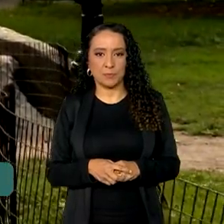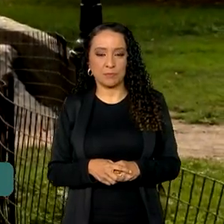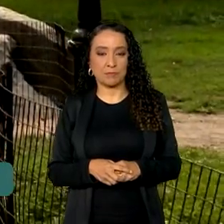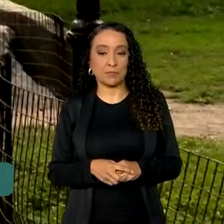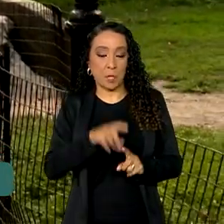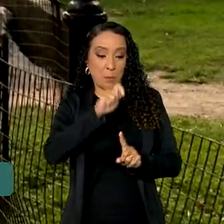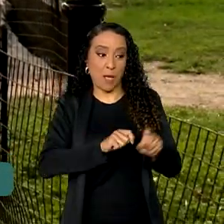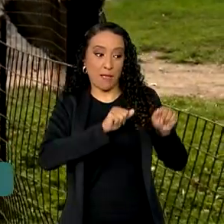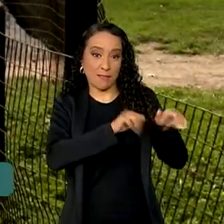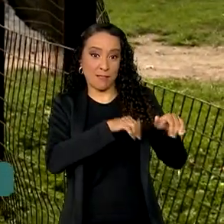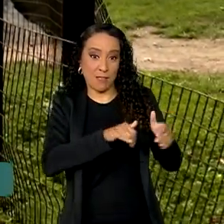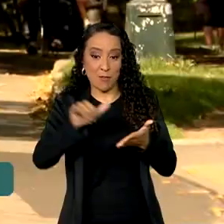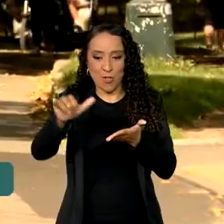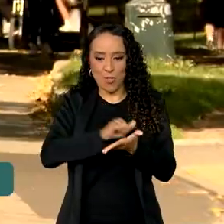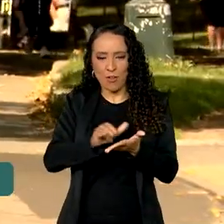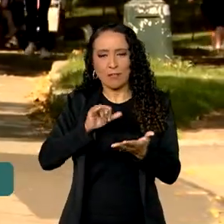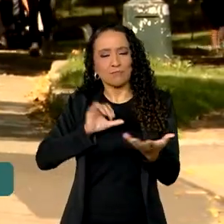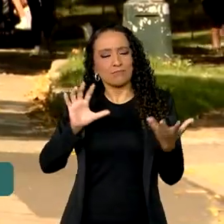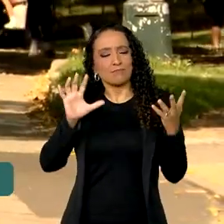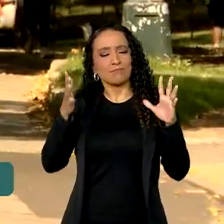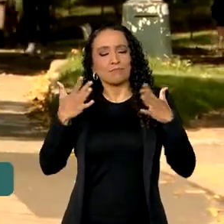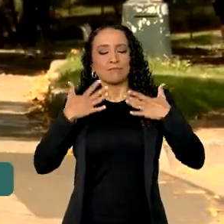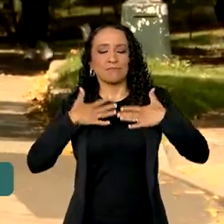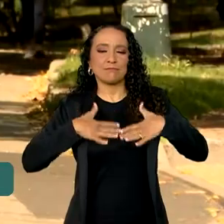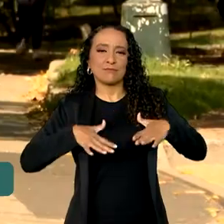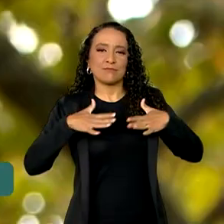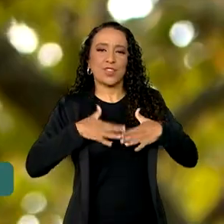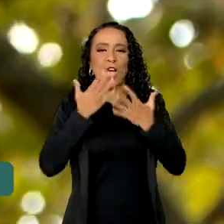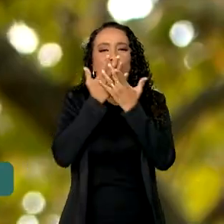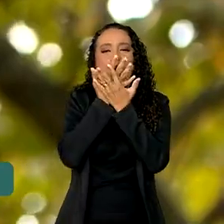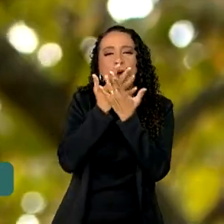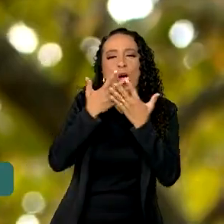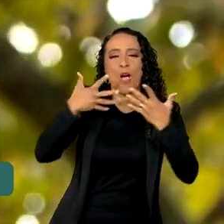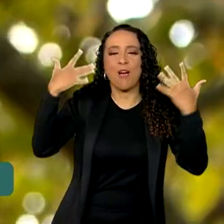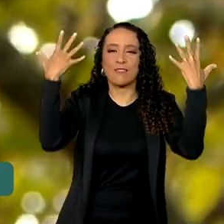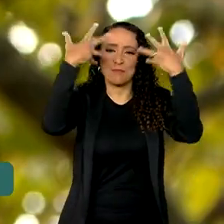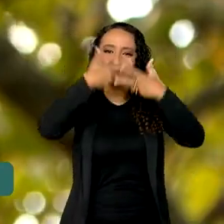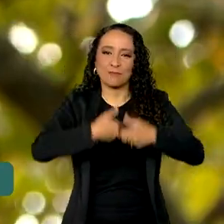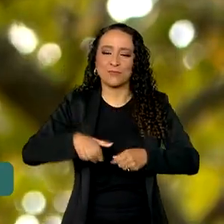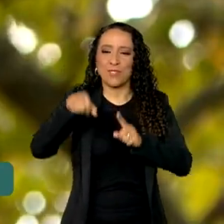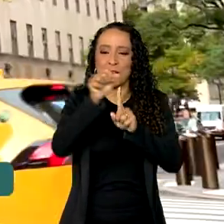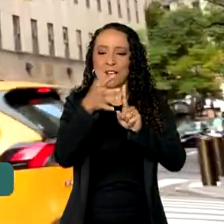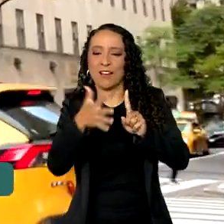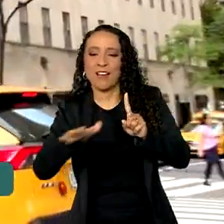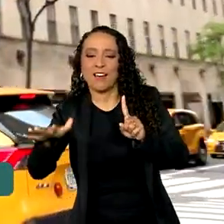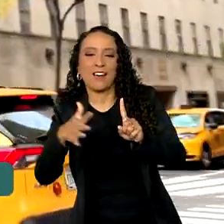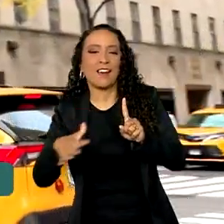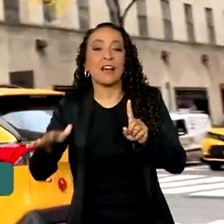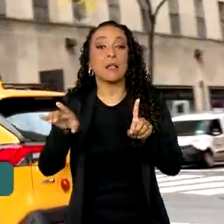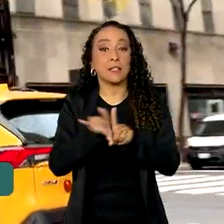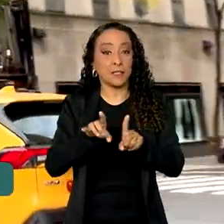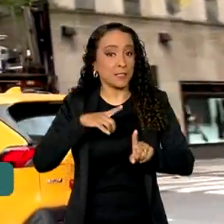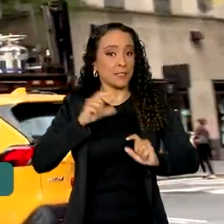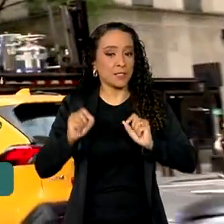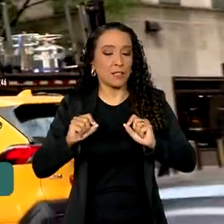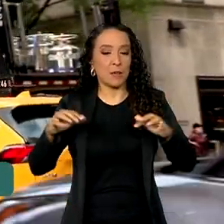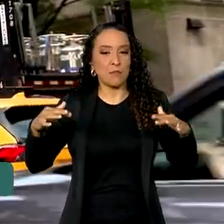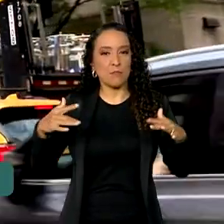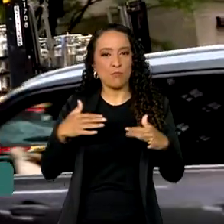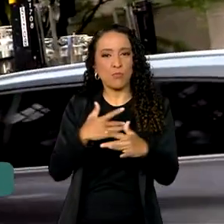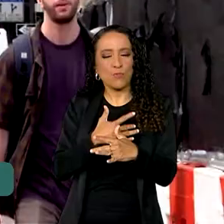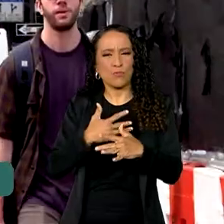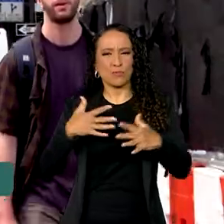Setembro em Nova Iorque tem aquele clima mais ameno, com o colorido bonito do outono que vem chegando. E tem também um trânsito